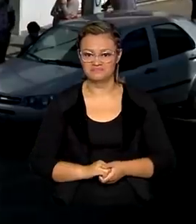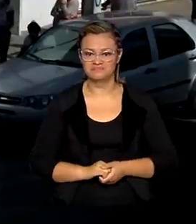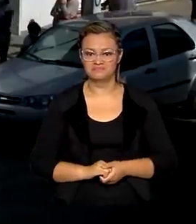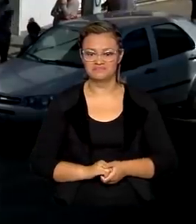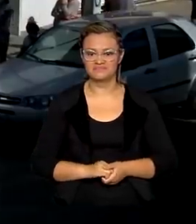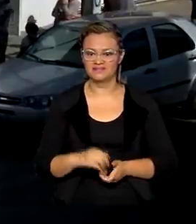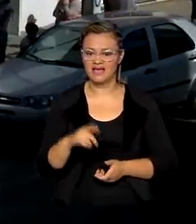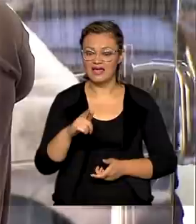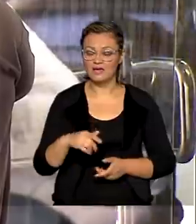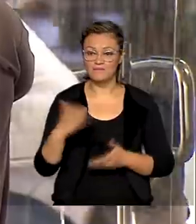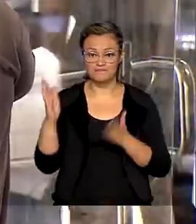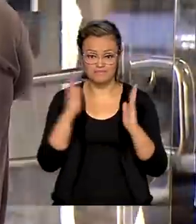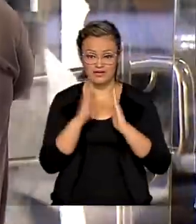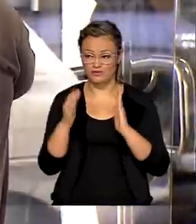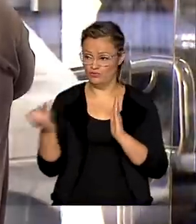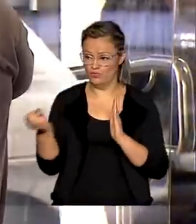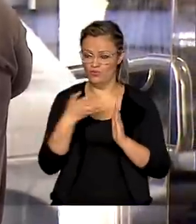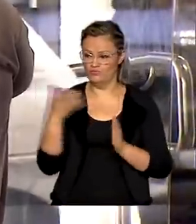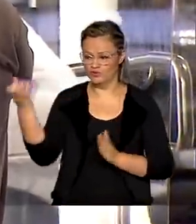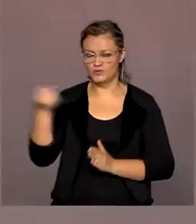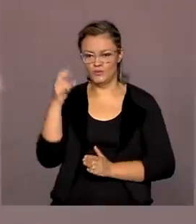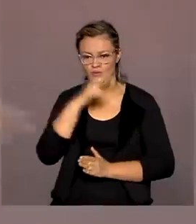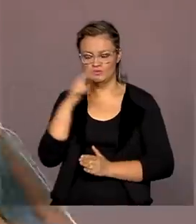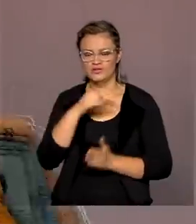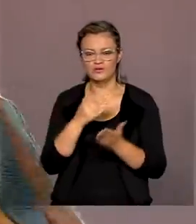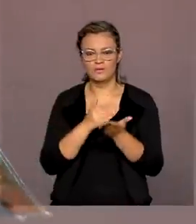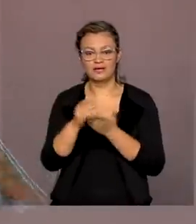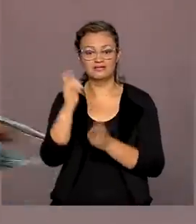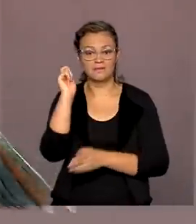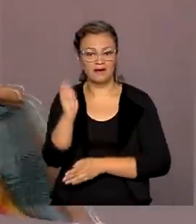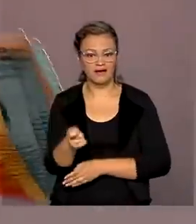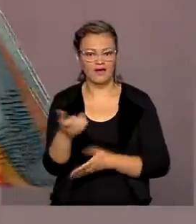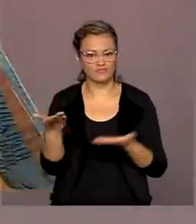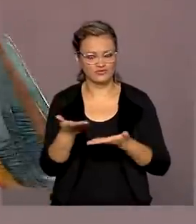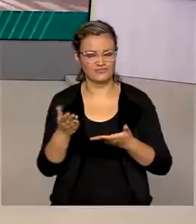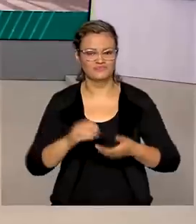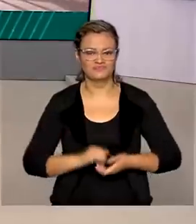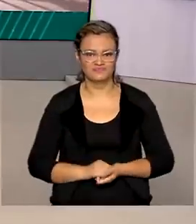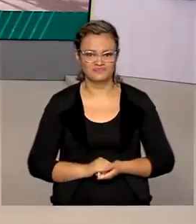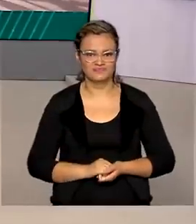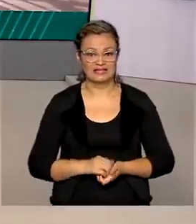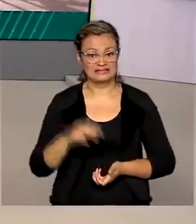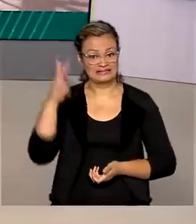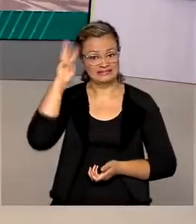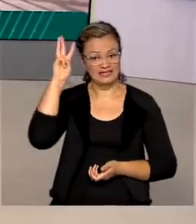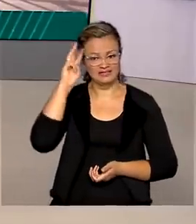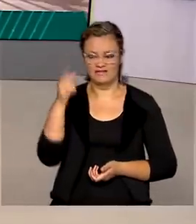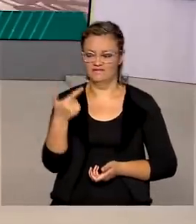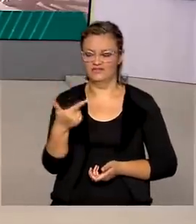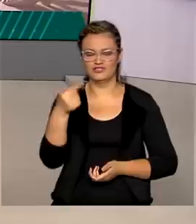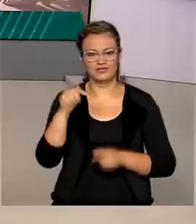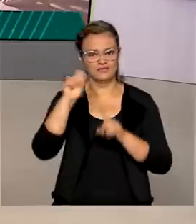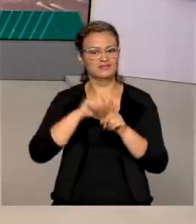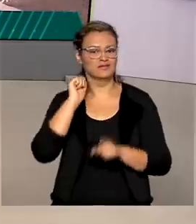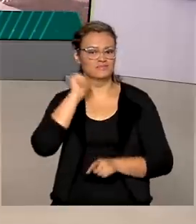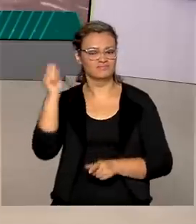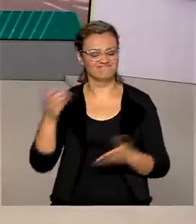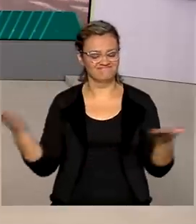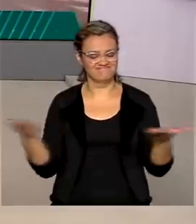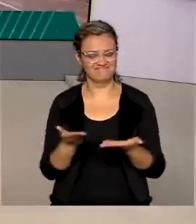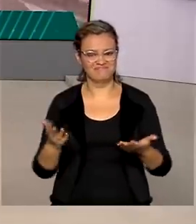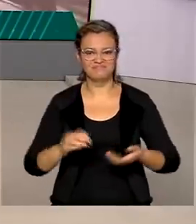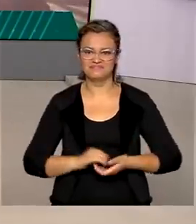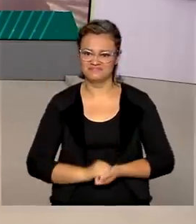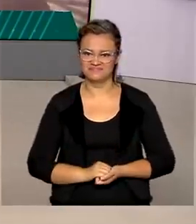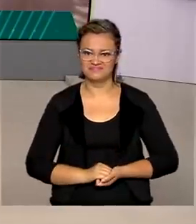mais uma rodada do auxílio emergencial começa a ser paga hoje. Terça-feira, 27 de abril, o Brasil